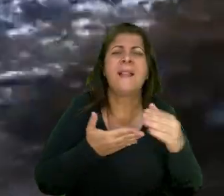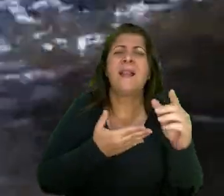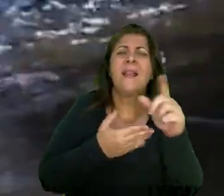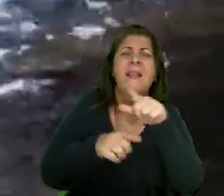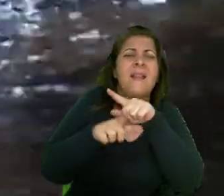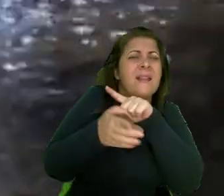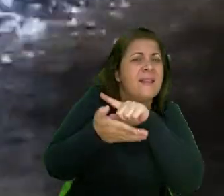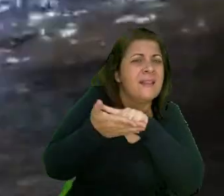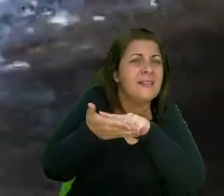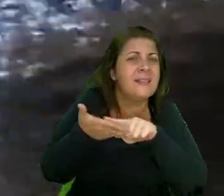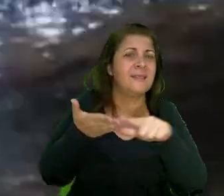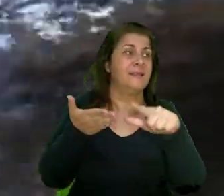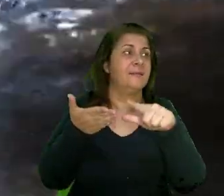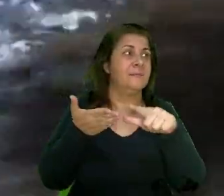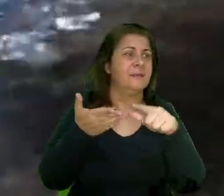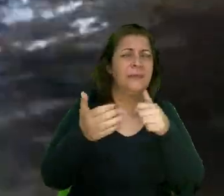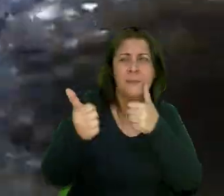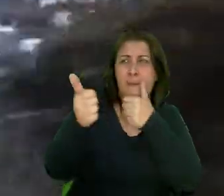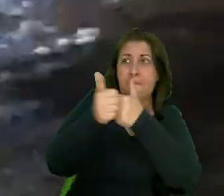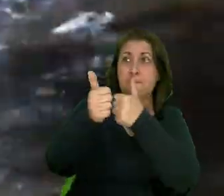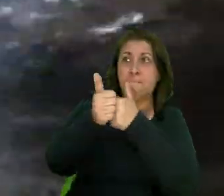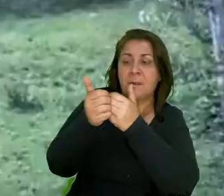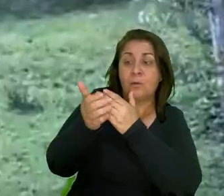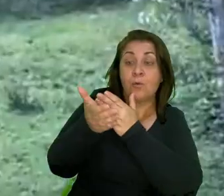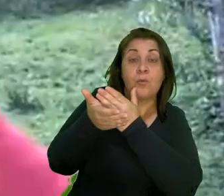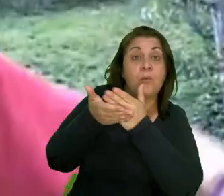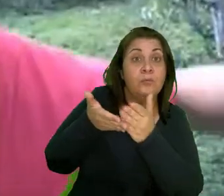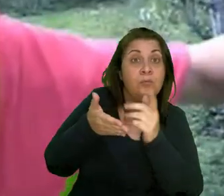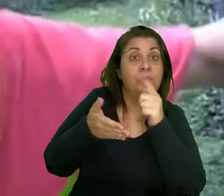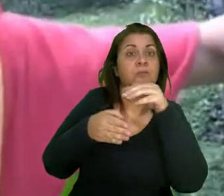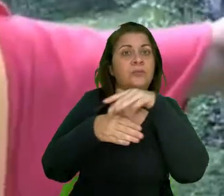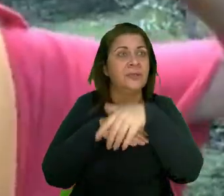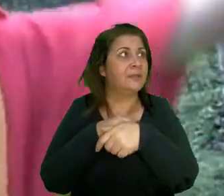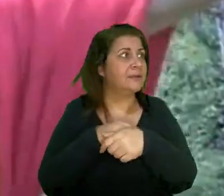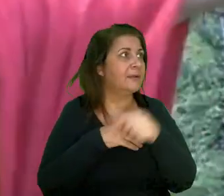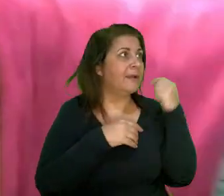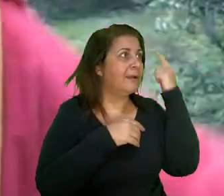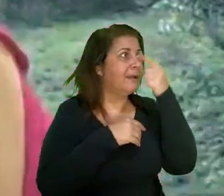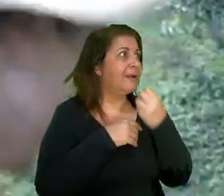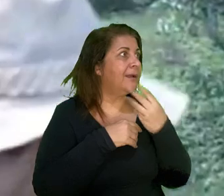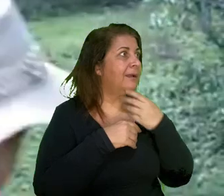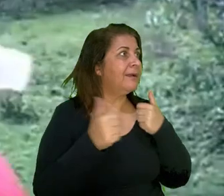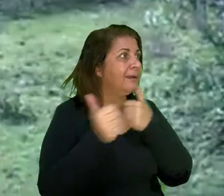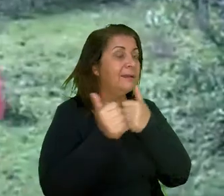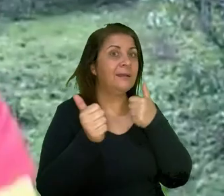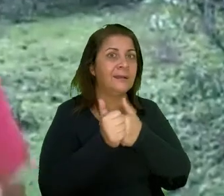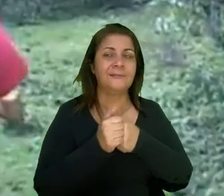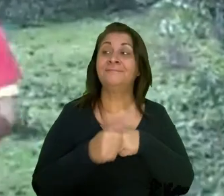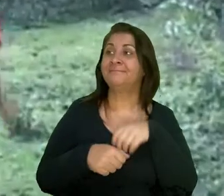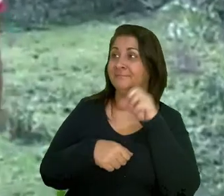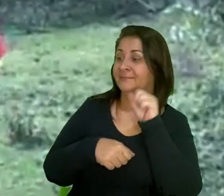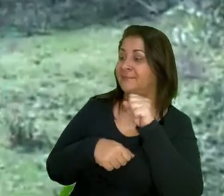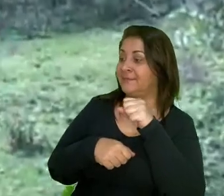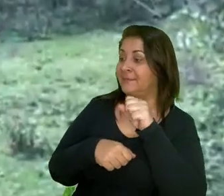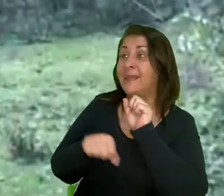'água A água vem limpinha Tamo chegando na nascente Os olhos bons Tamo pertinho Isso mesmo